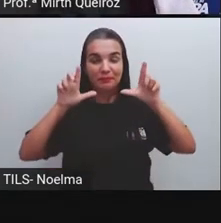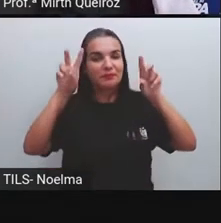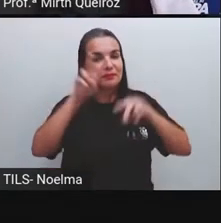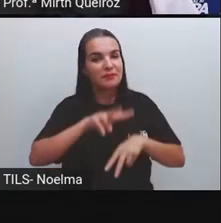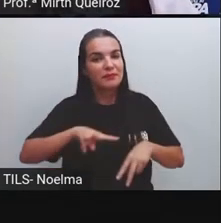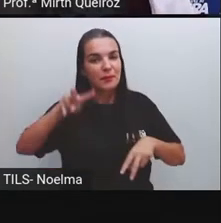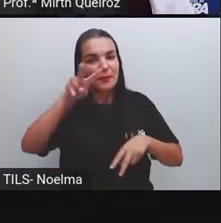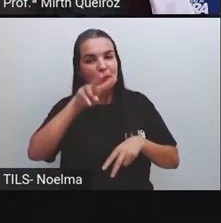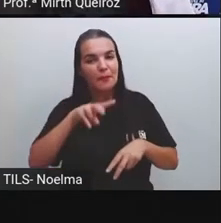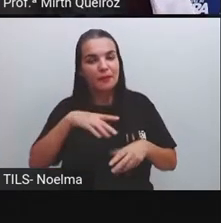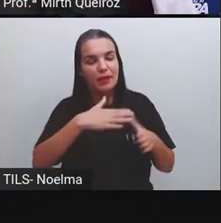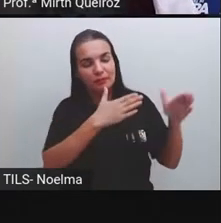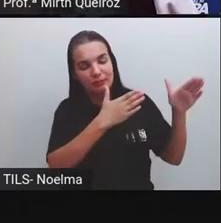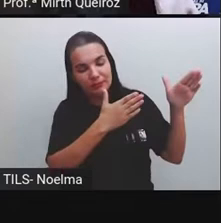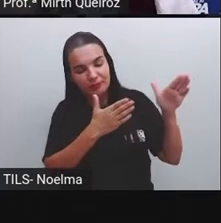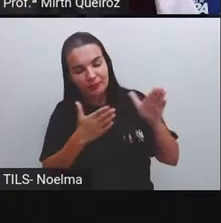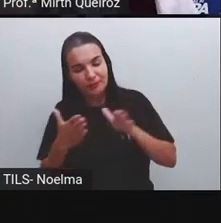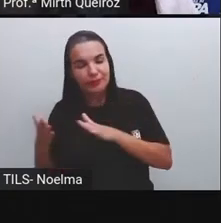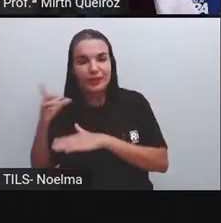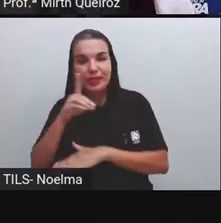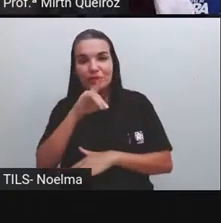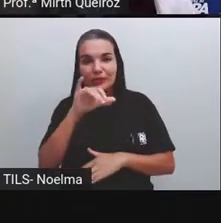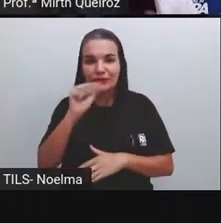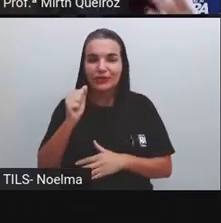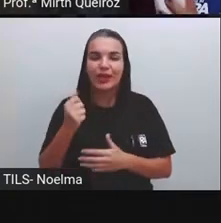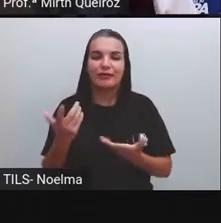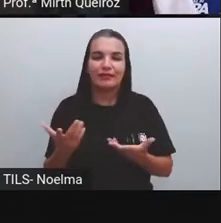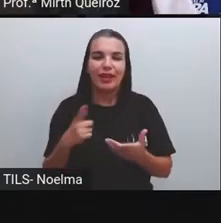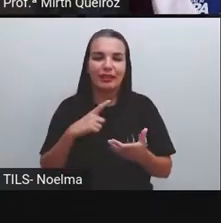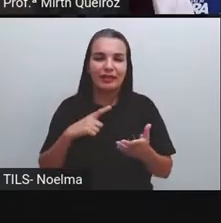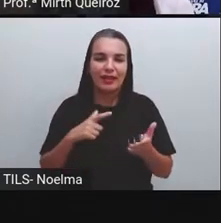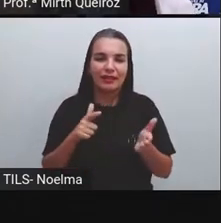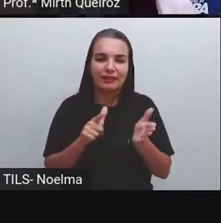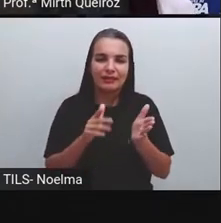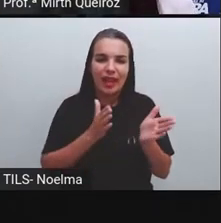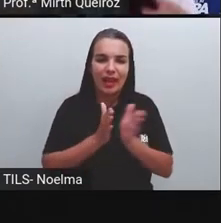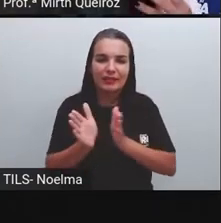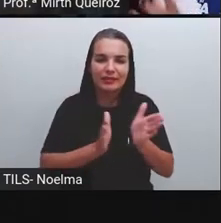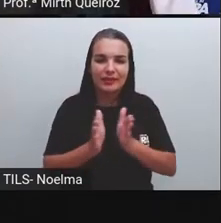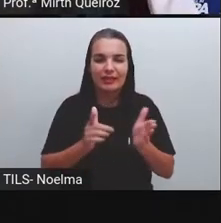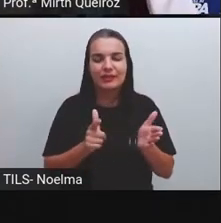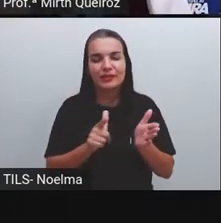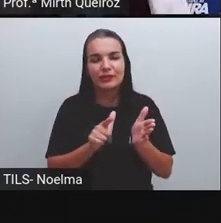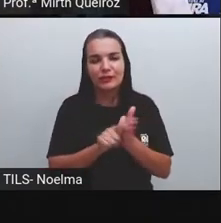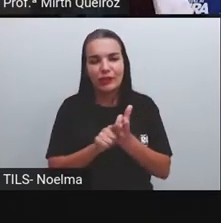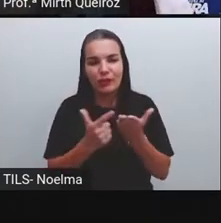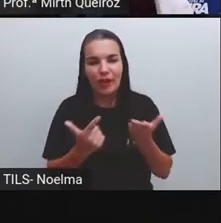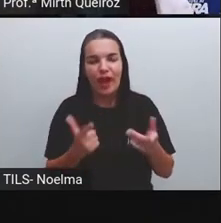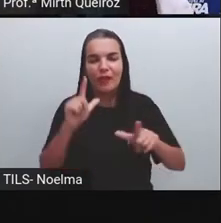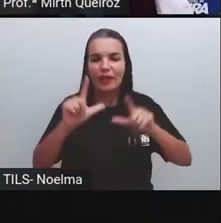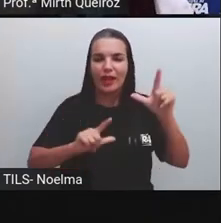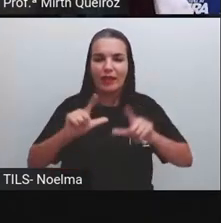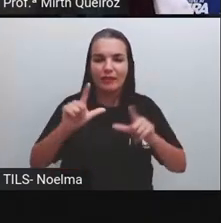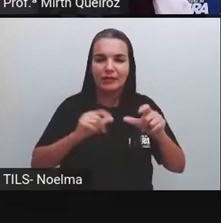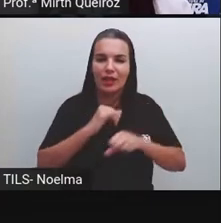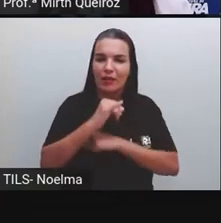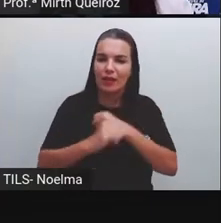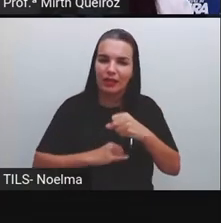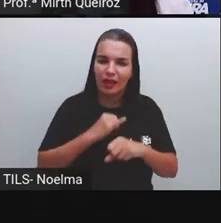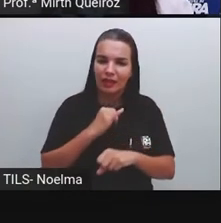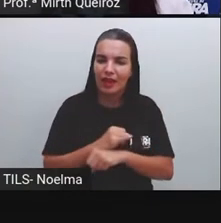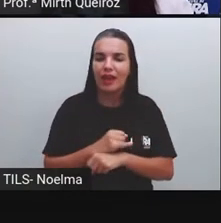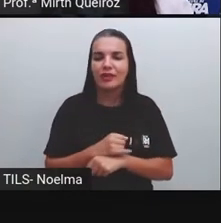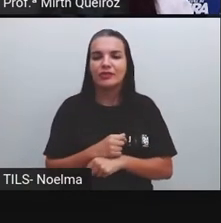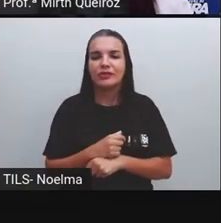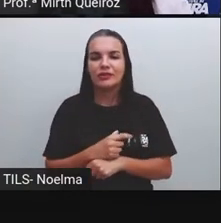Durante o dia a dia, quando a gente tem acesso a um jornal, quando a gente tem acesso à televisão, quando a gente tem acesso à internet, uma revista,